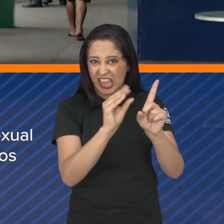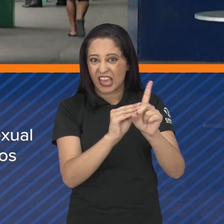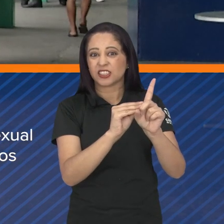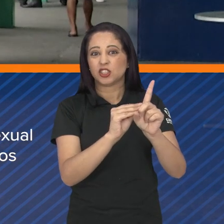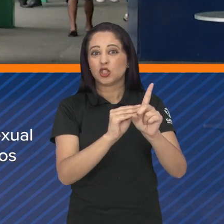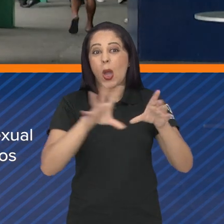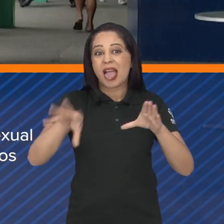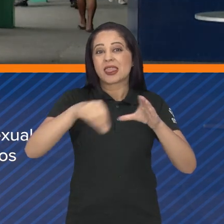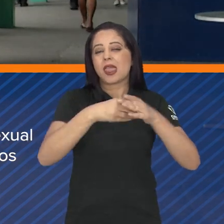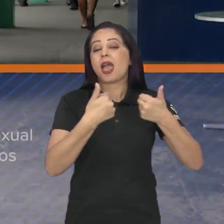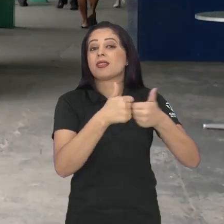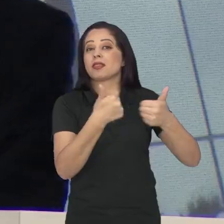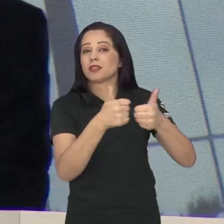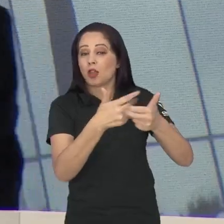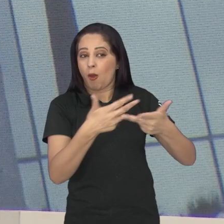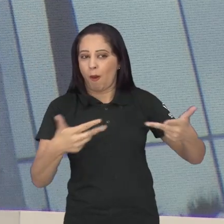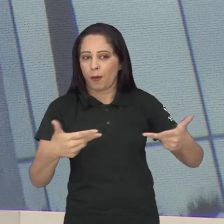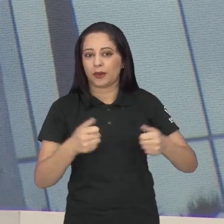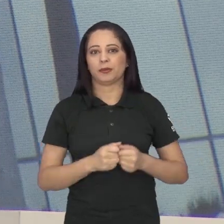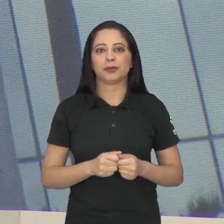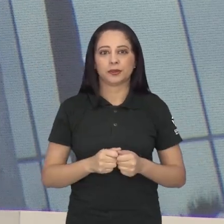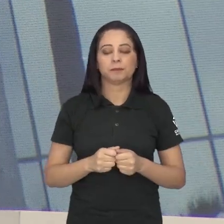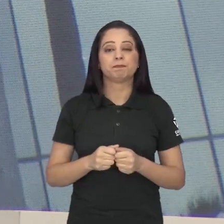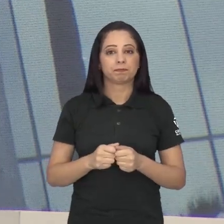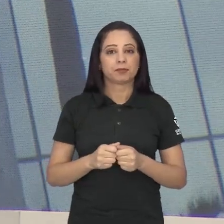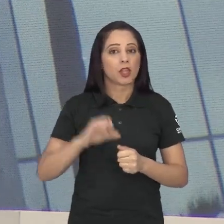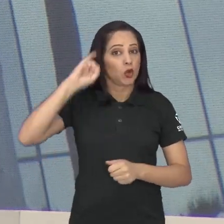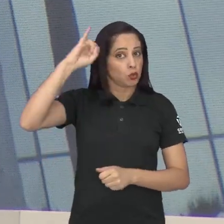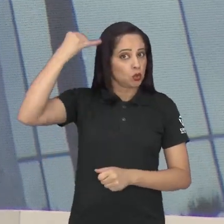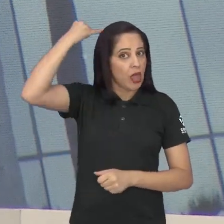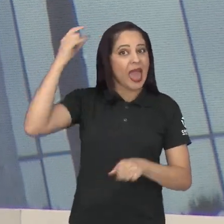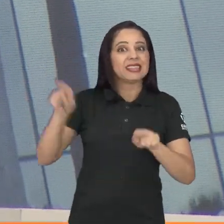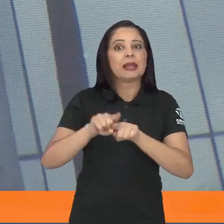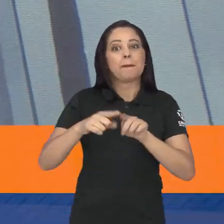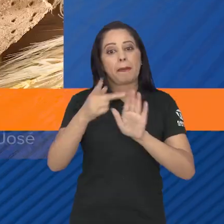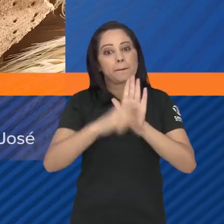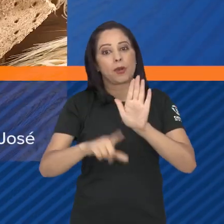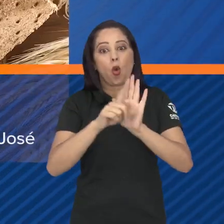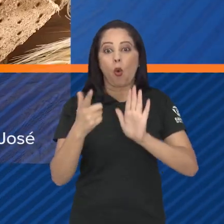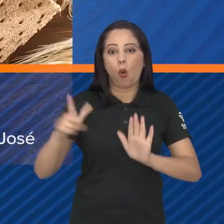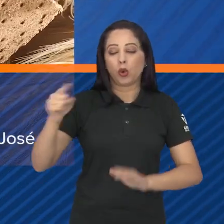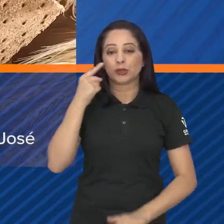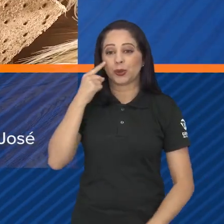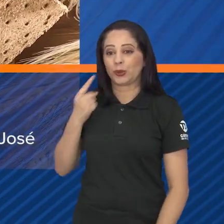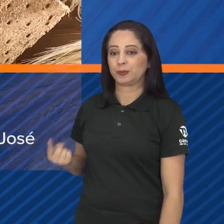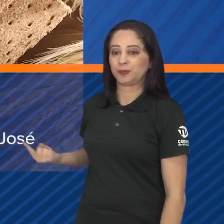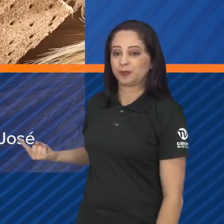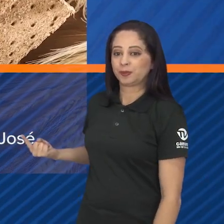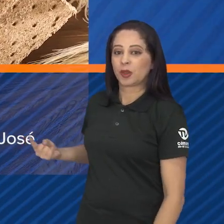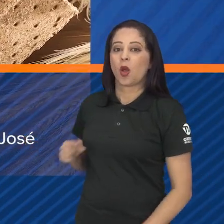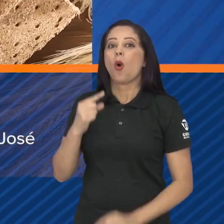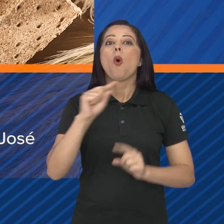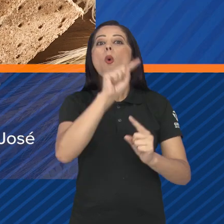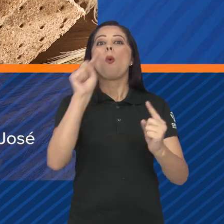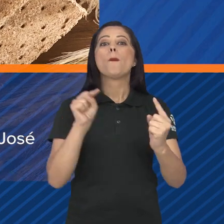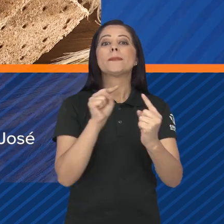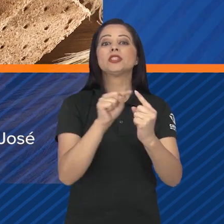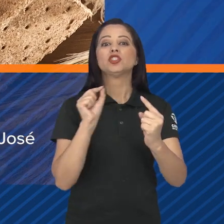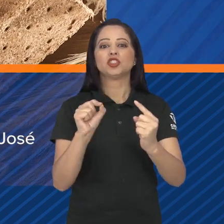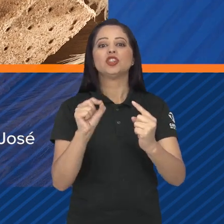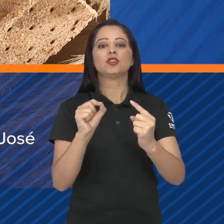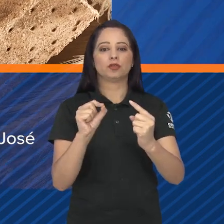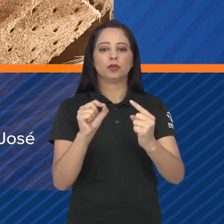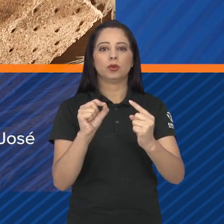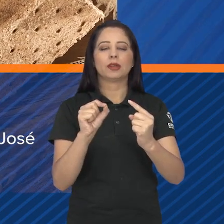no transporte público. Doutor José Cláudio ainda tem outro projeto na pauta. A proposta é criar em São José uma